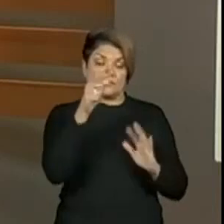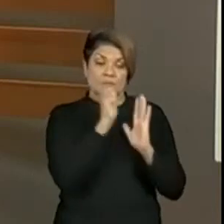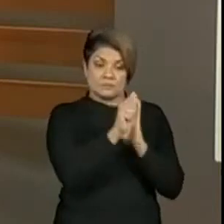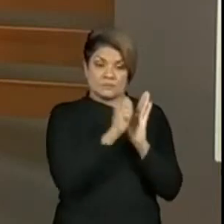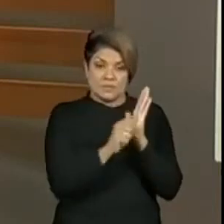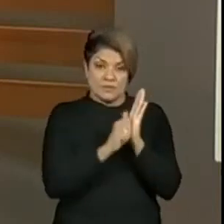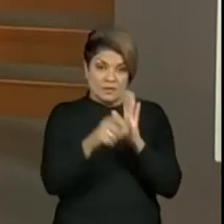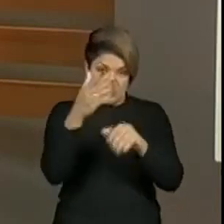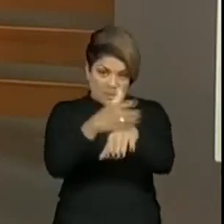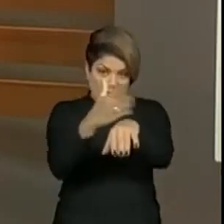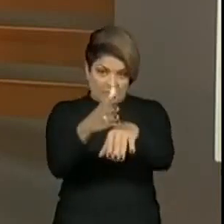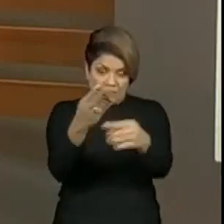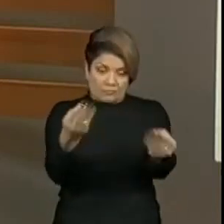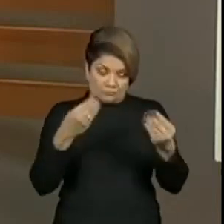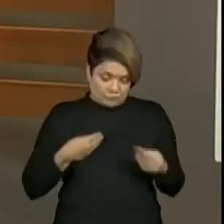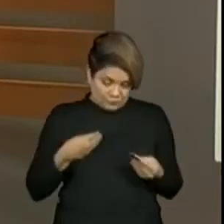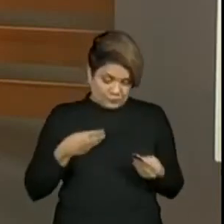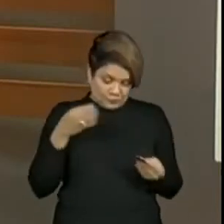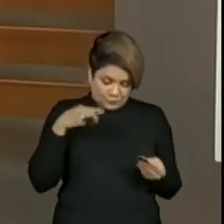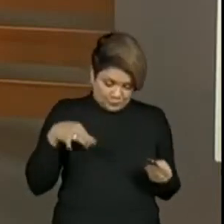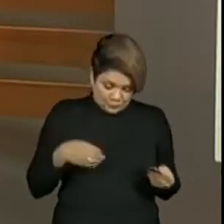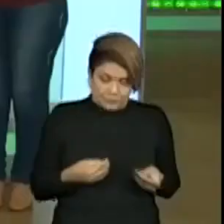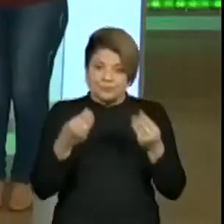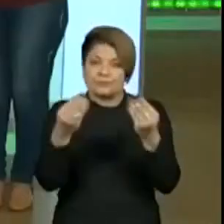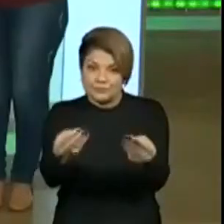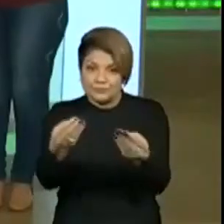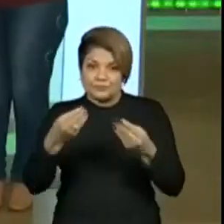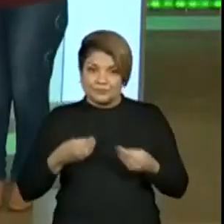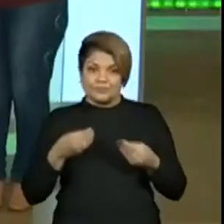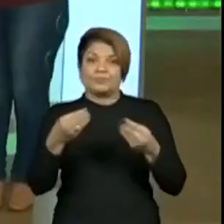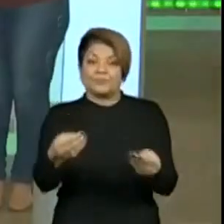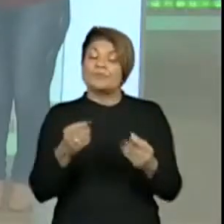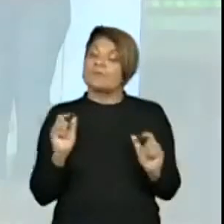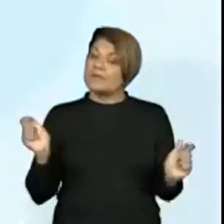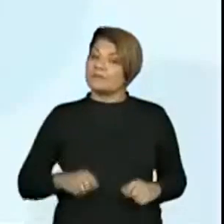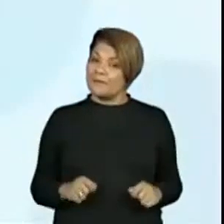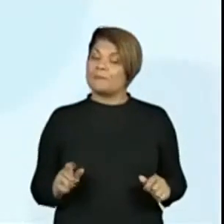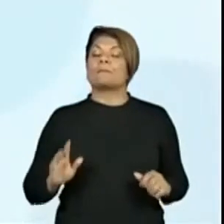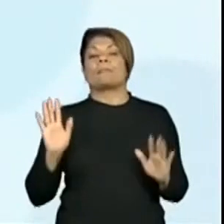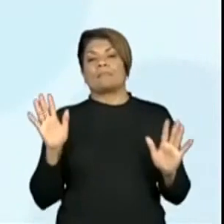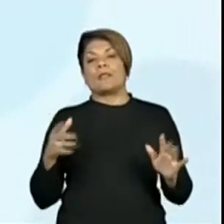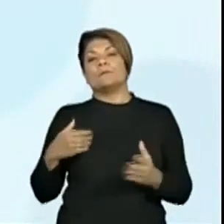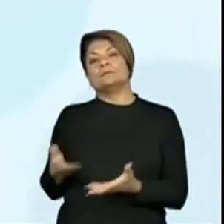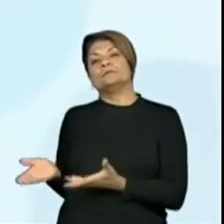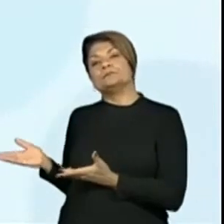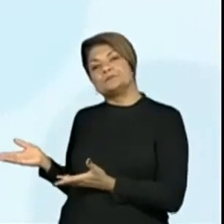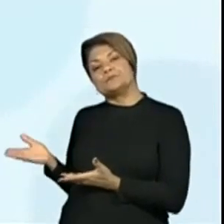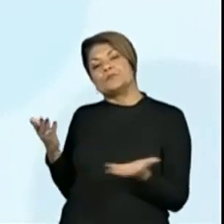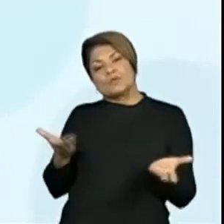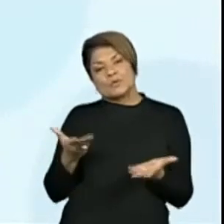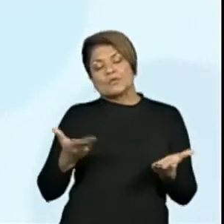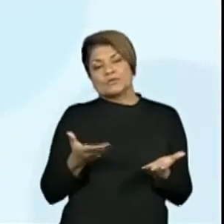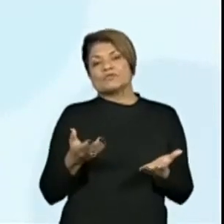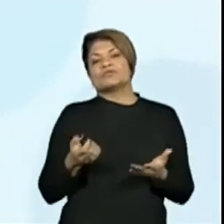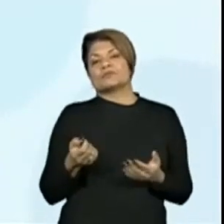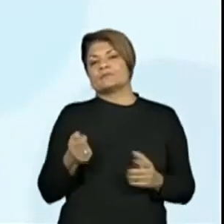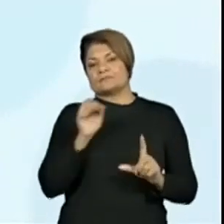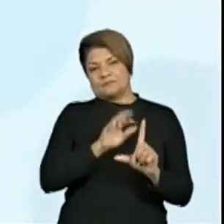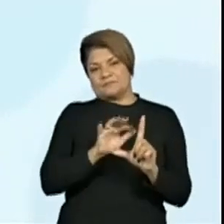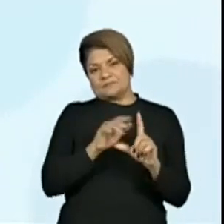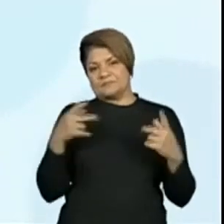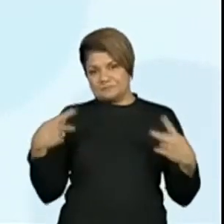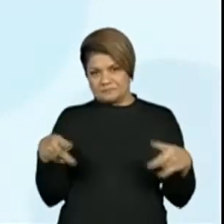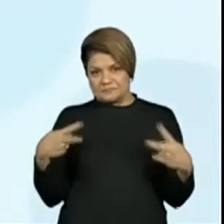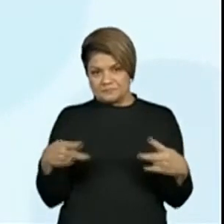vocês de várias formas, que é bacana. E aí, gente vai deixando também a avaliação para vocês hoje. Porque a gente está caminhando